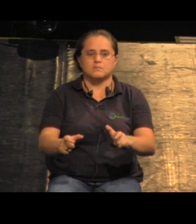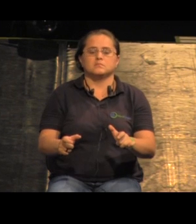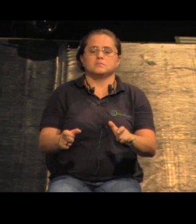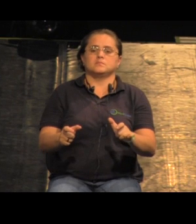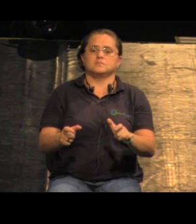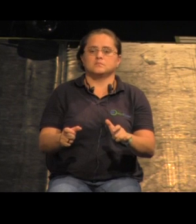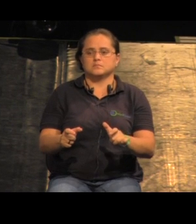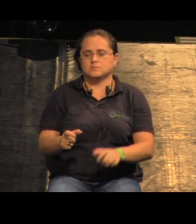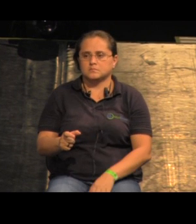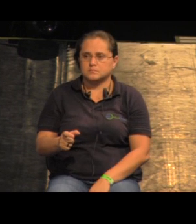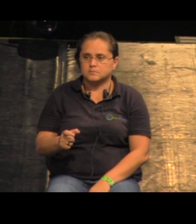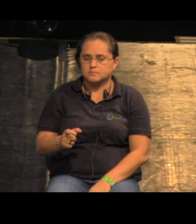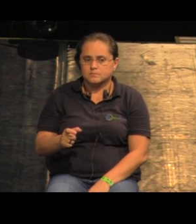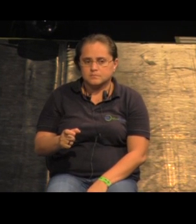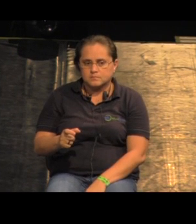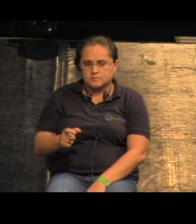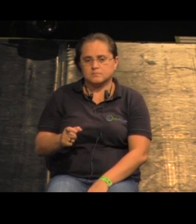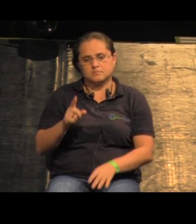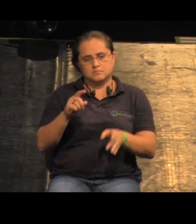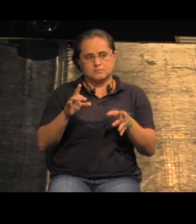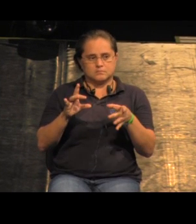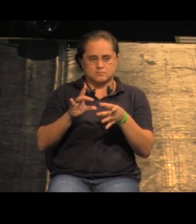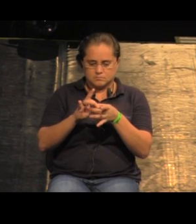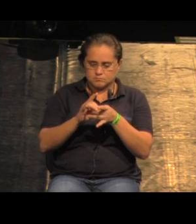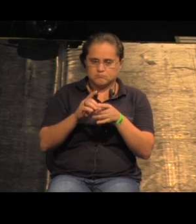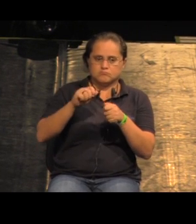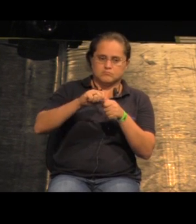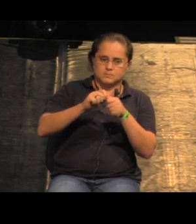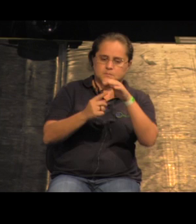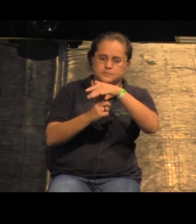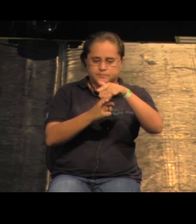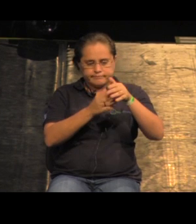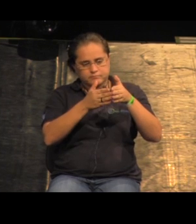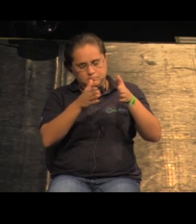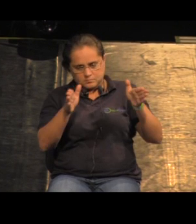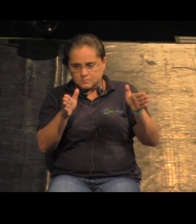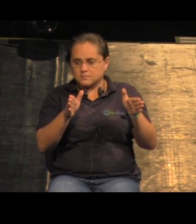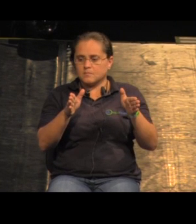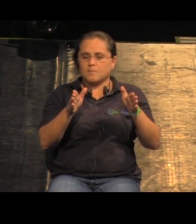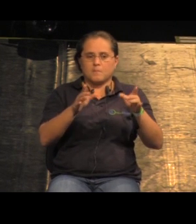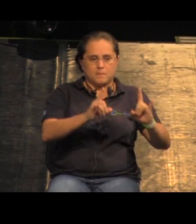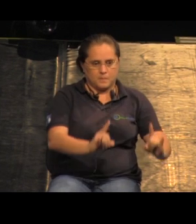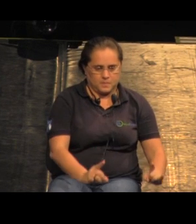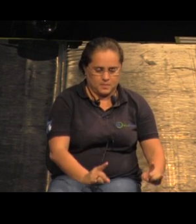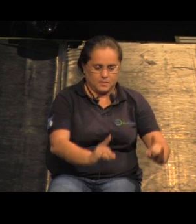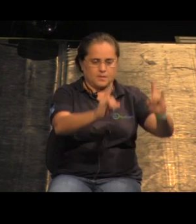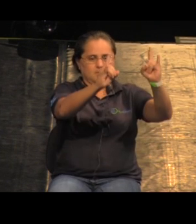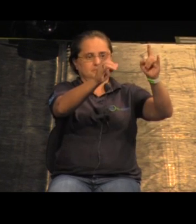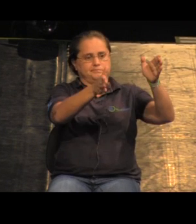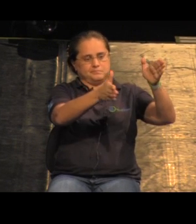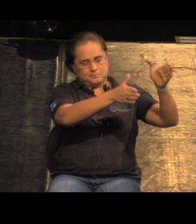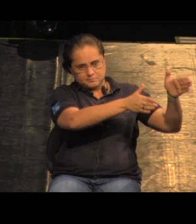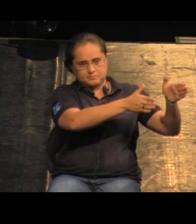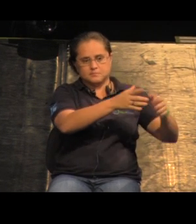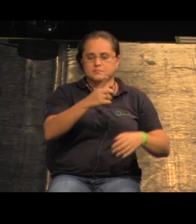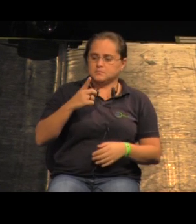reinvenção do espaço público, essa ligação faz uma praça aberta, inclinada, o prédio se recolhe nessa ponta,